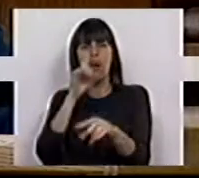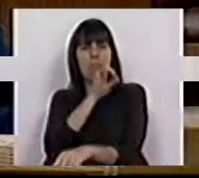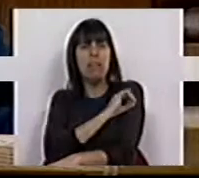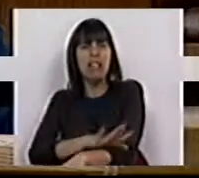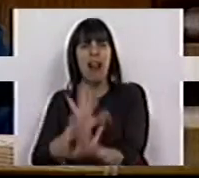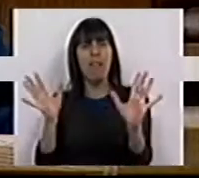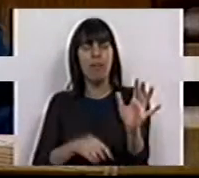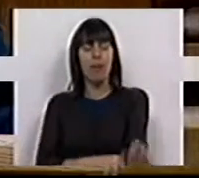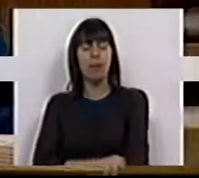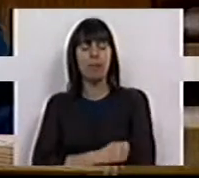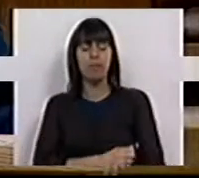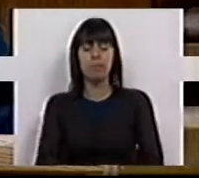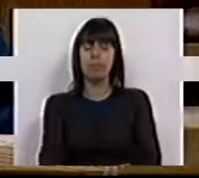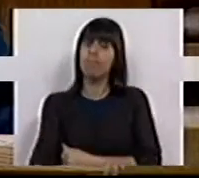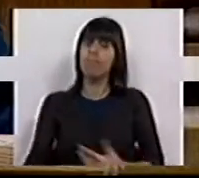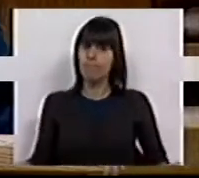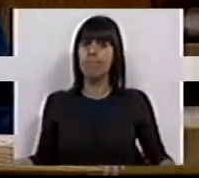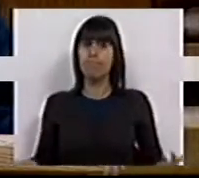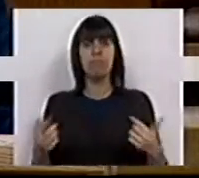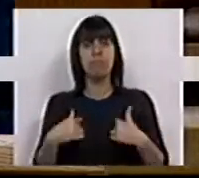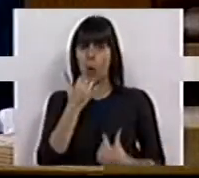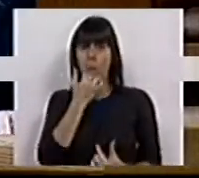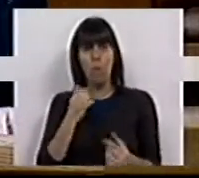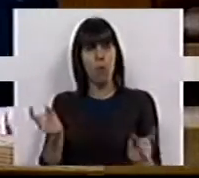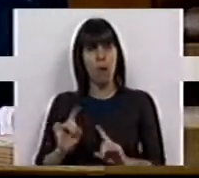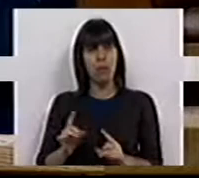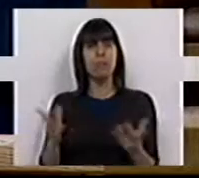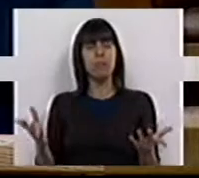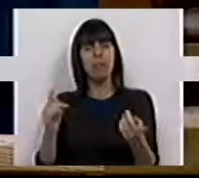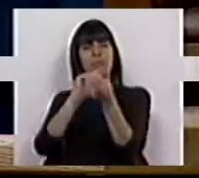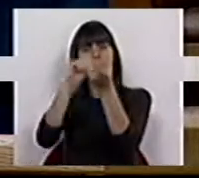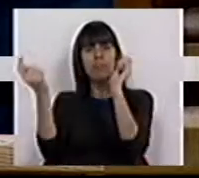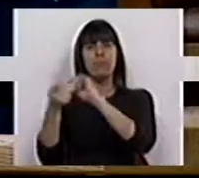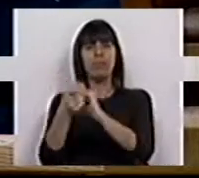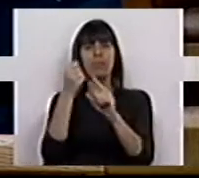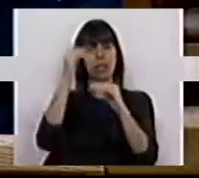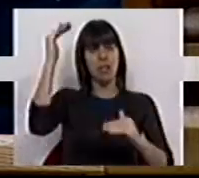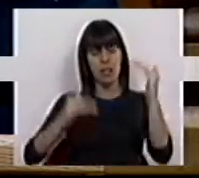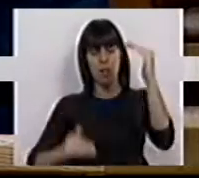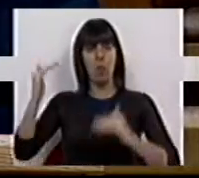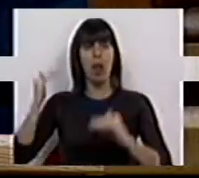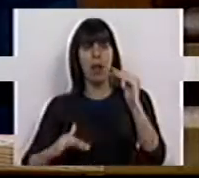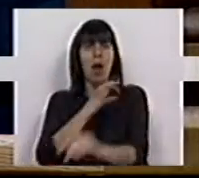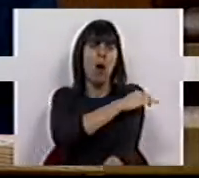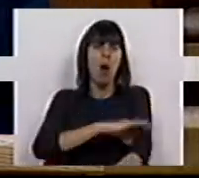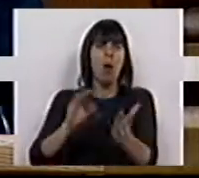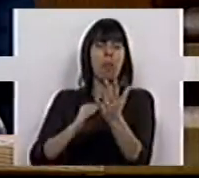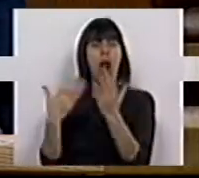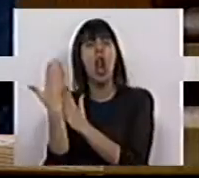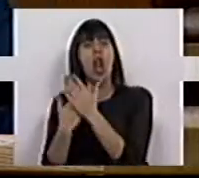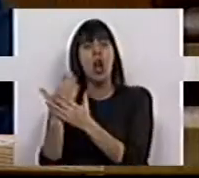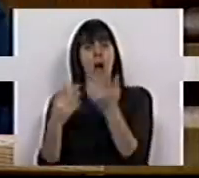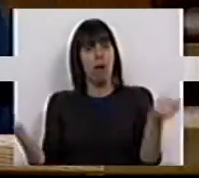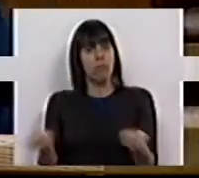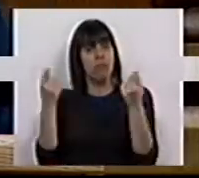miserabilista. É por isso que, não contente em ter transformado o combate às desigualdades e à pobreza num negócio